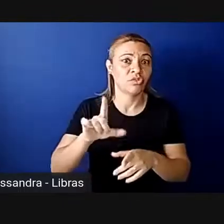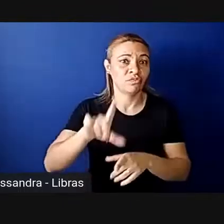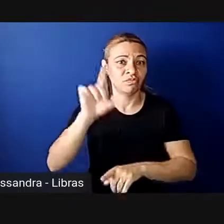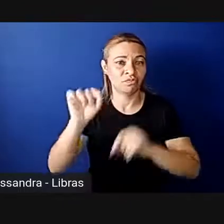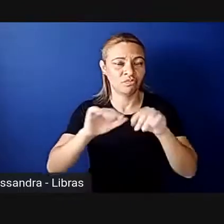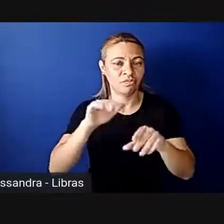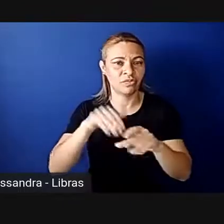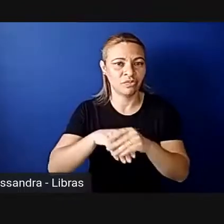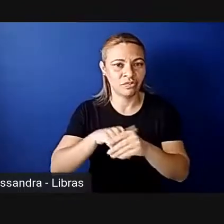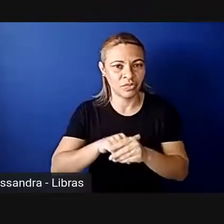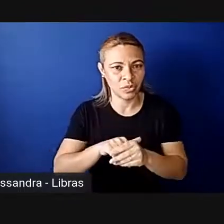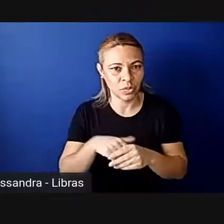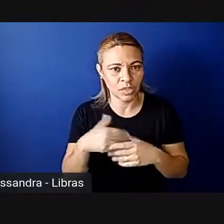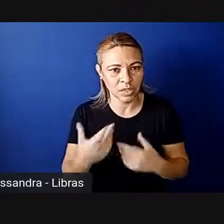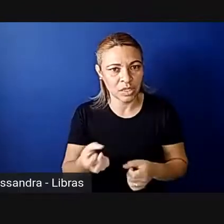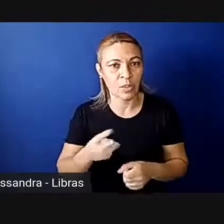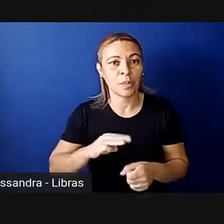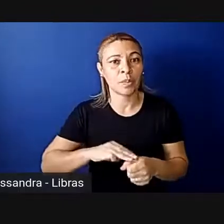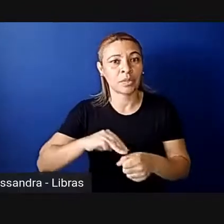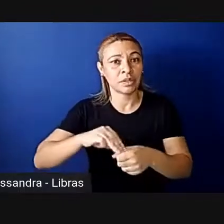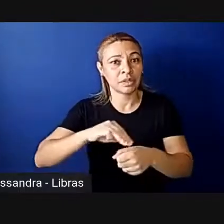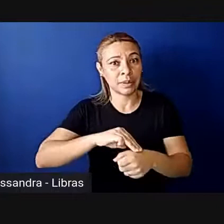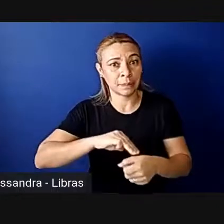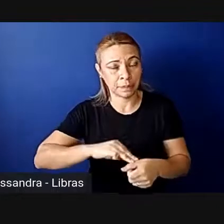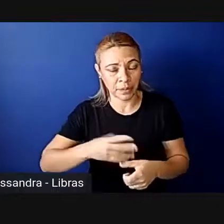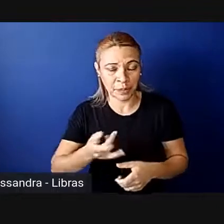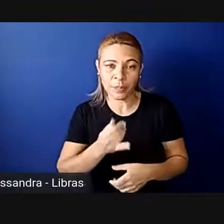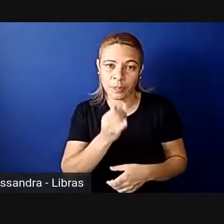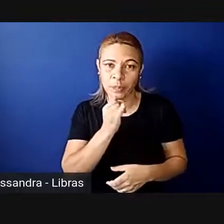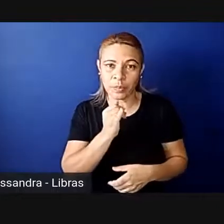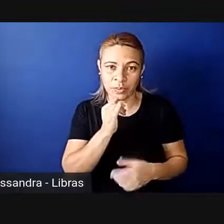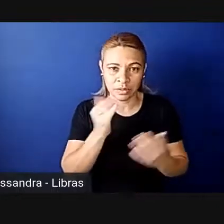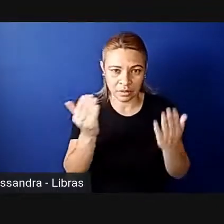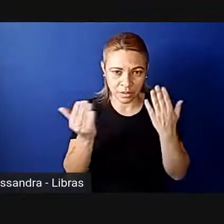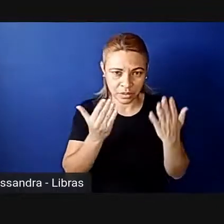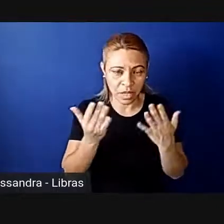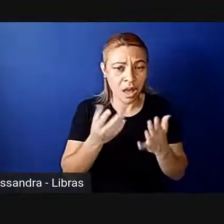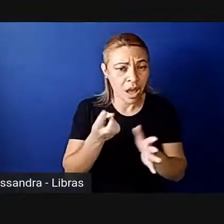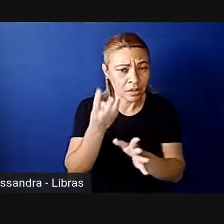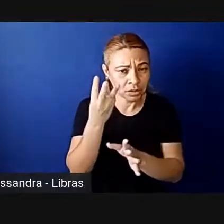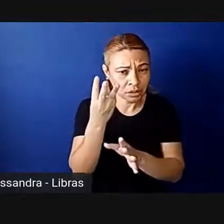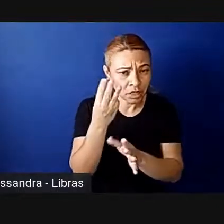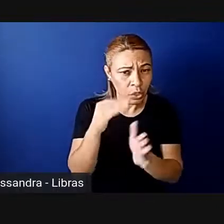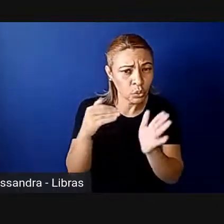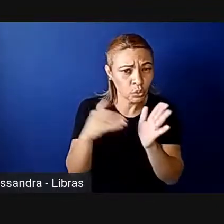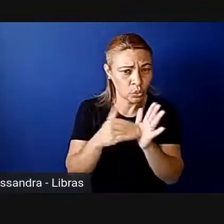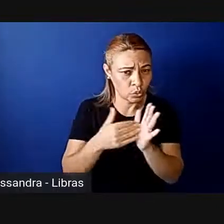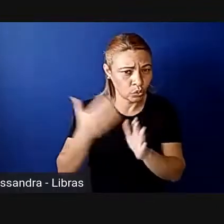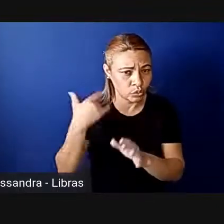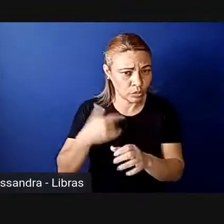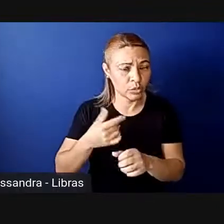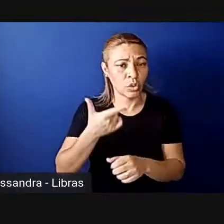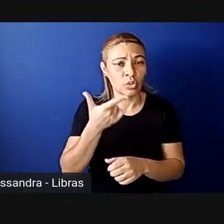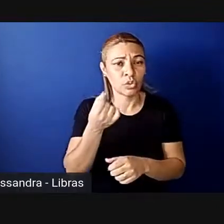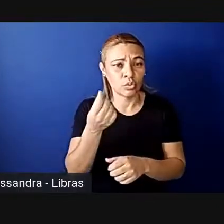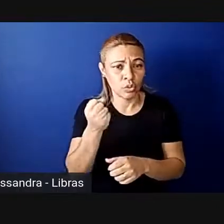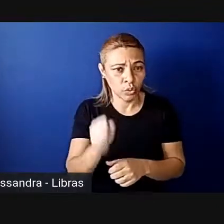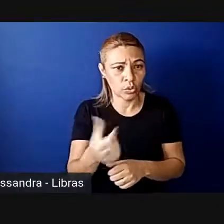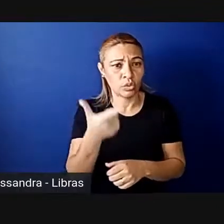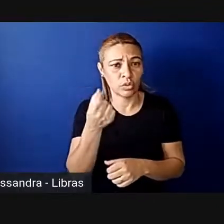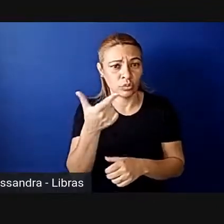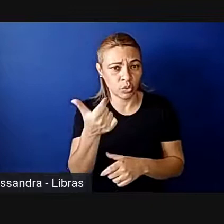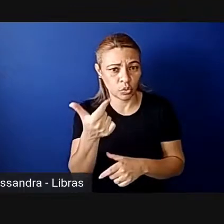pode pegar a eleição municipal como exemplo e analisar as últimas três eleições municipais. 2008, 2012 e 2016,